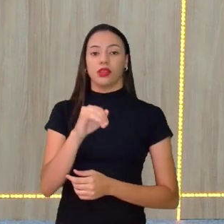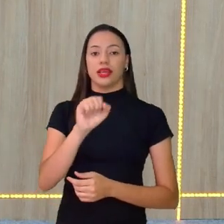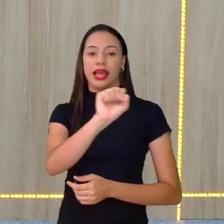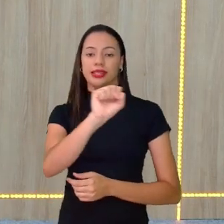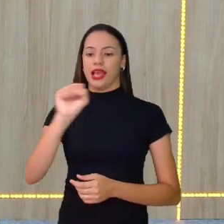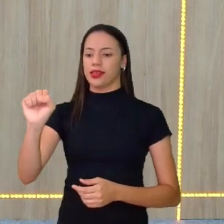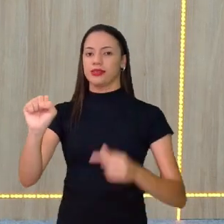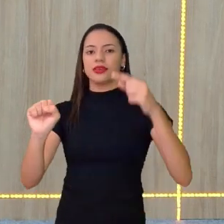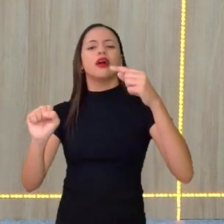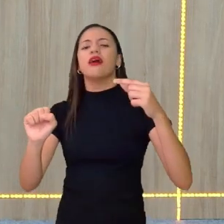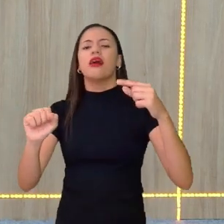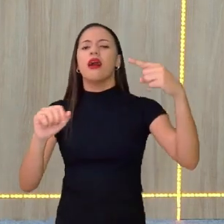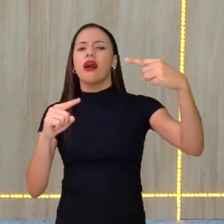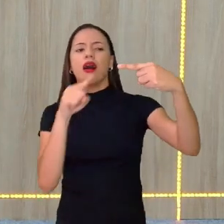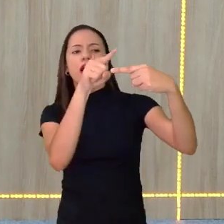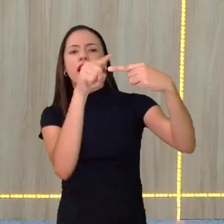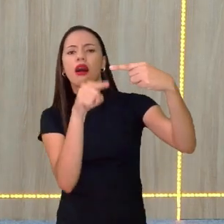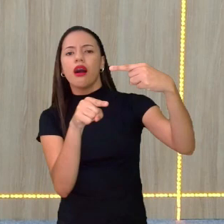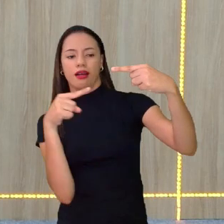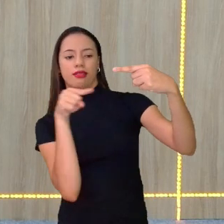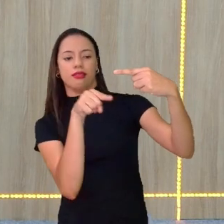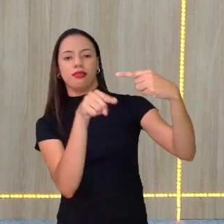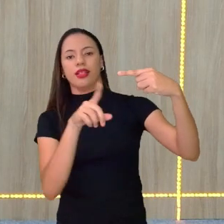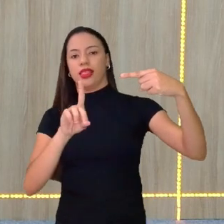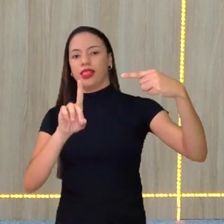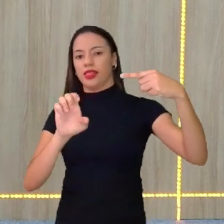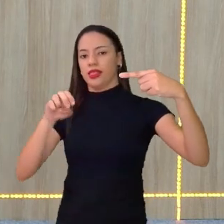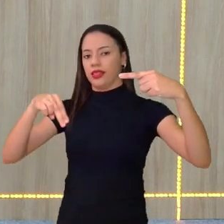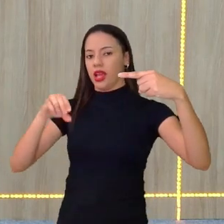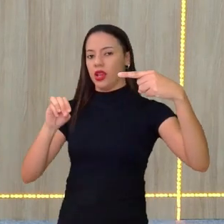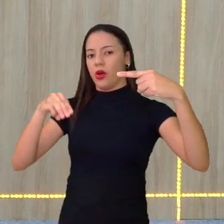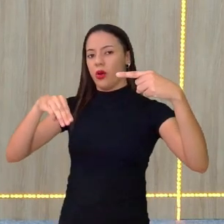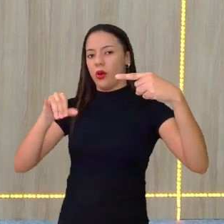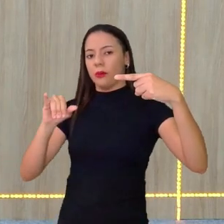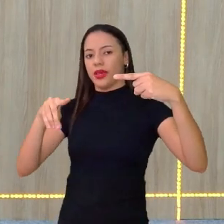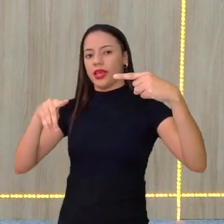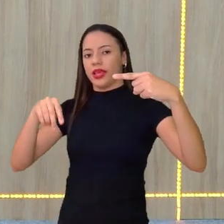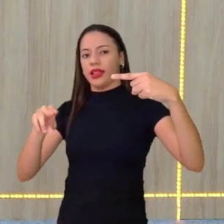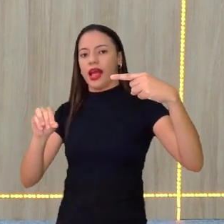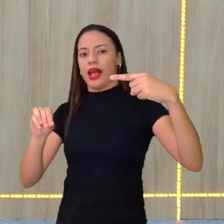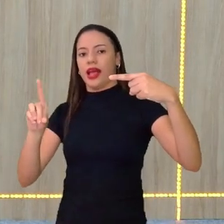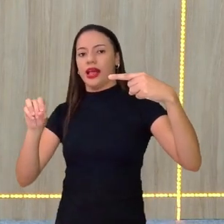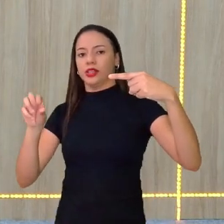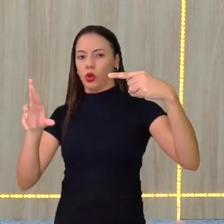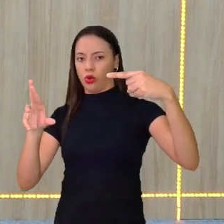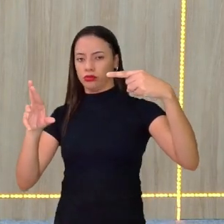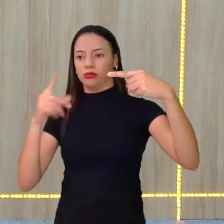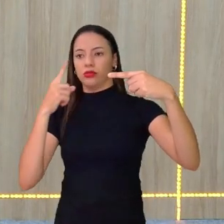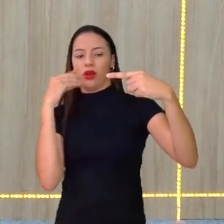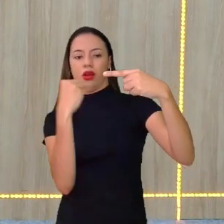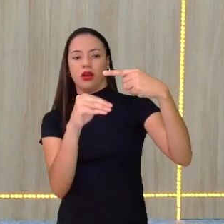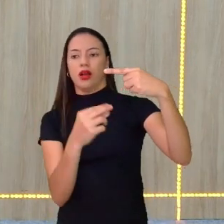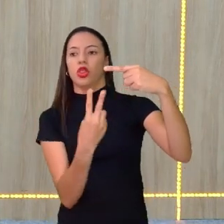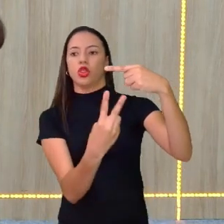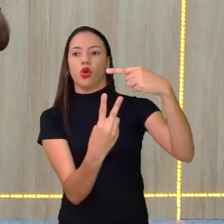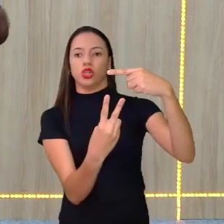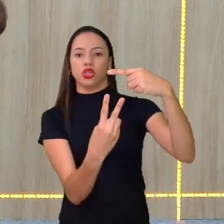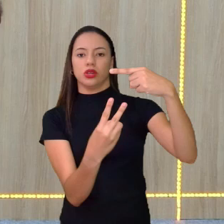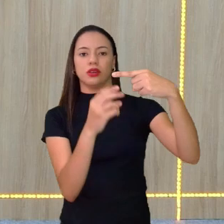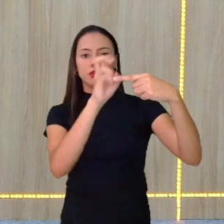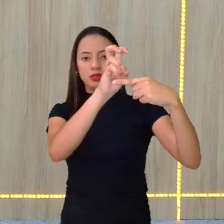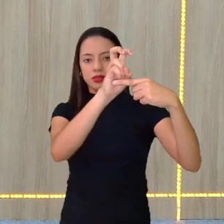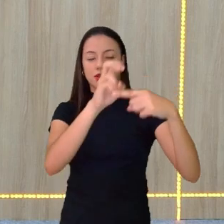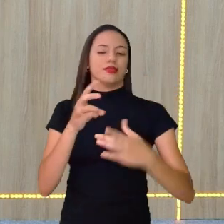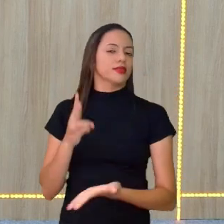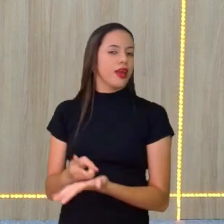denominador. Então, vou botar aqui, ó, embaixo, no denominador, o número dois, ó. Então, vai ficar dois fatorial. Então, toda vez que